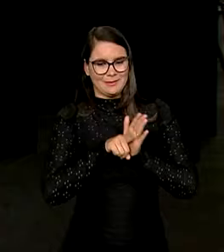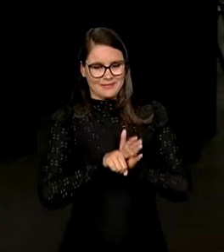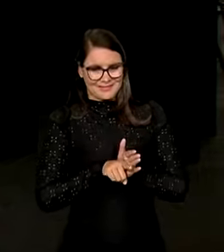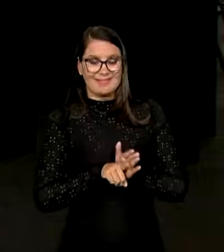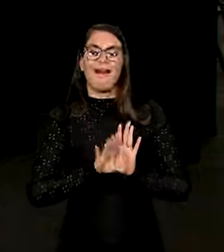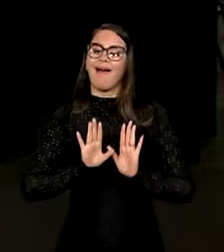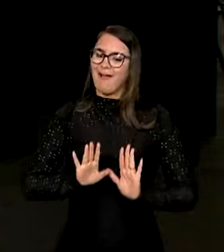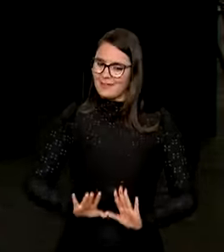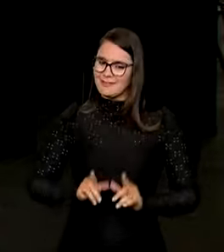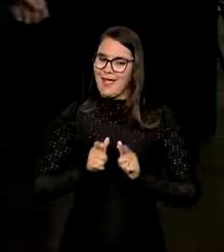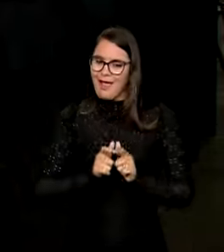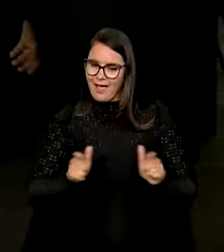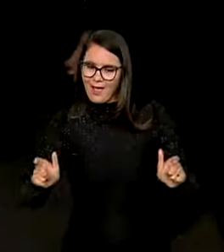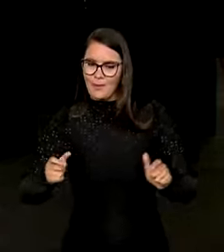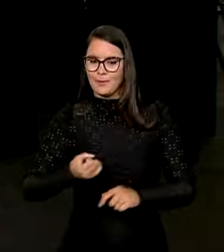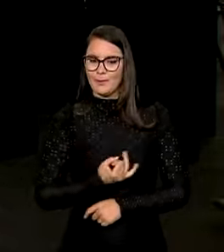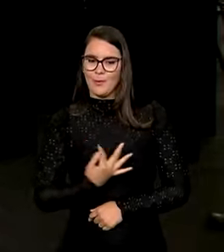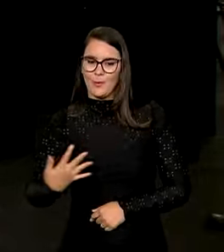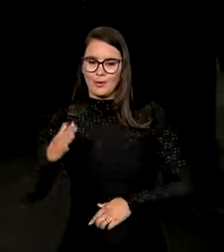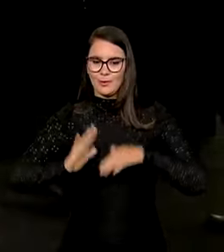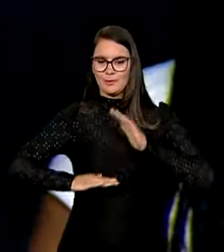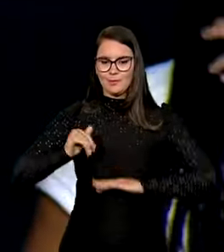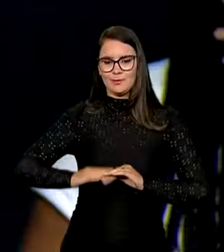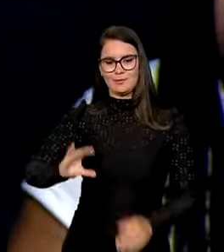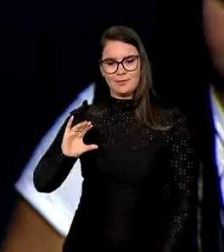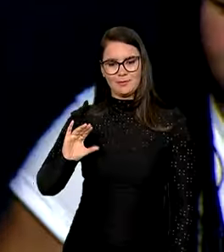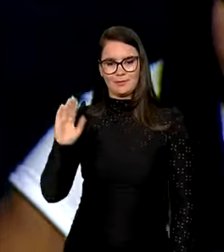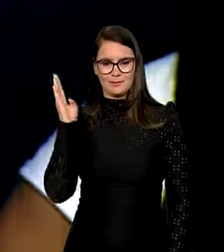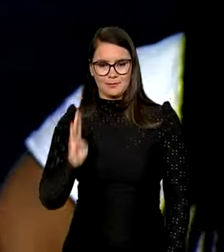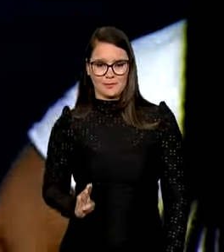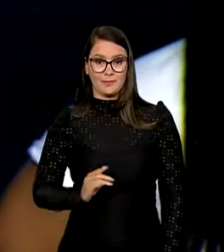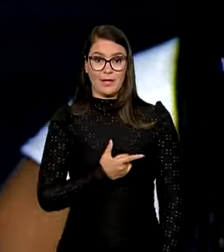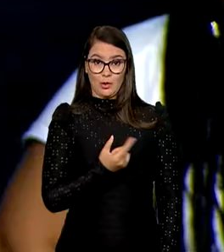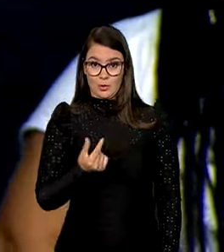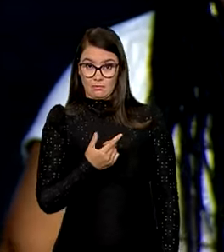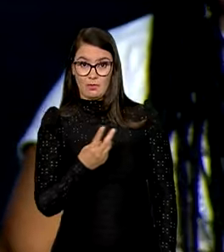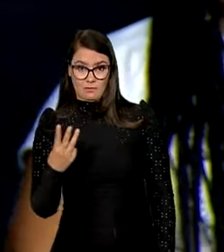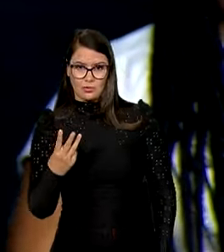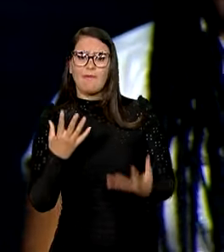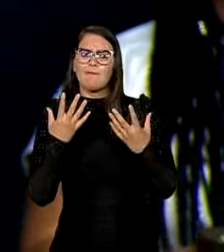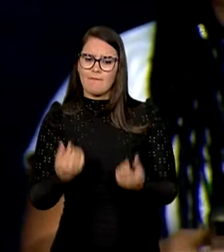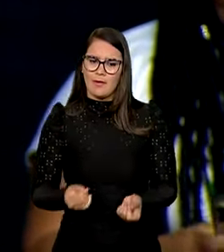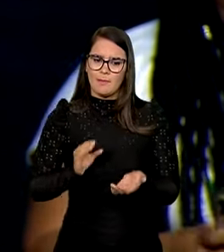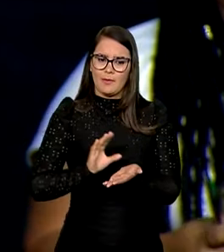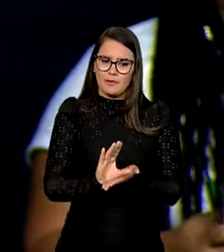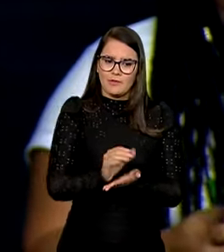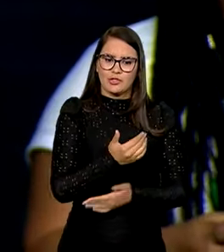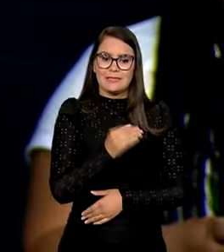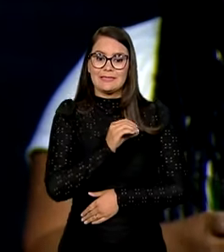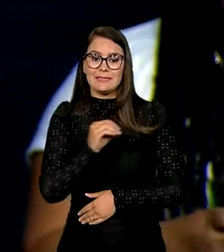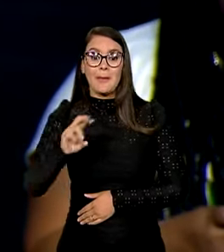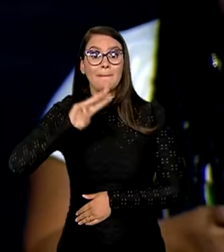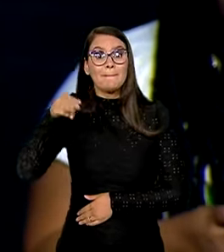e assim aumentar o número de cientistas no país. Neste ano de 2023, vamos investir 100 milhões de